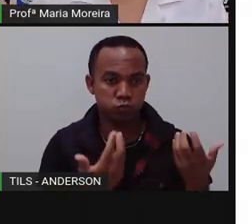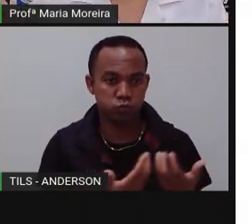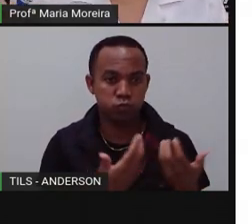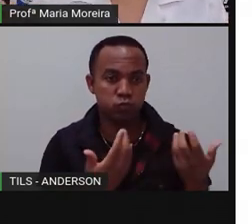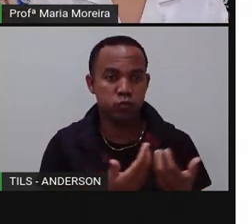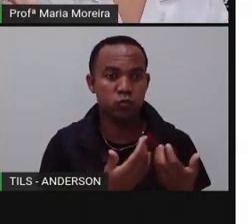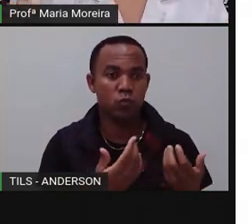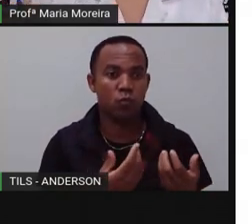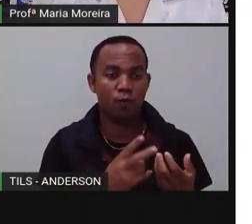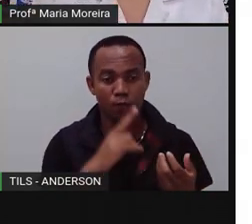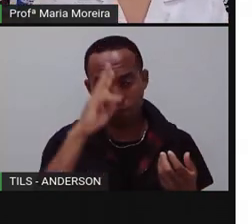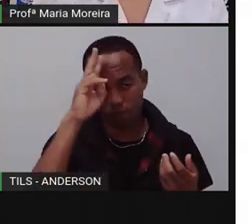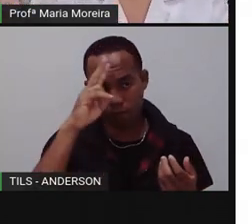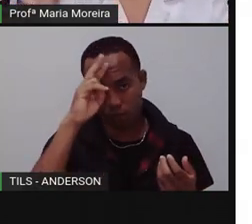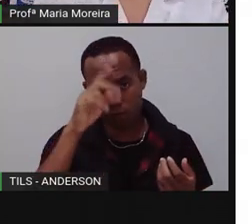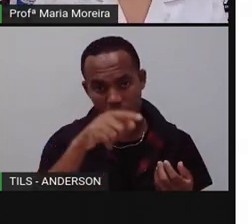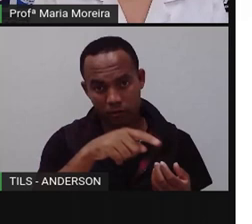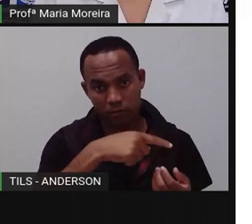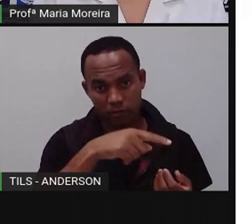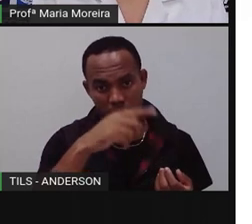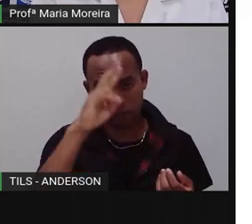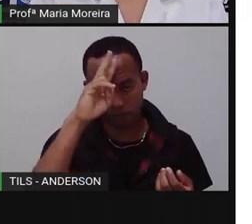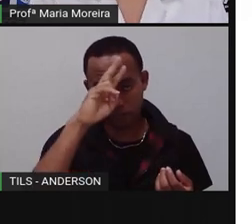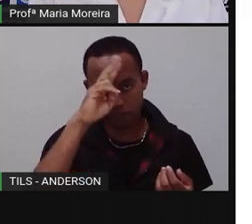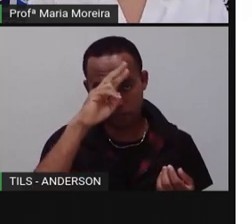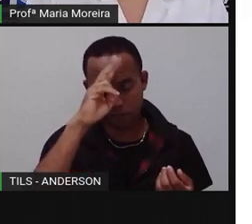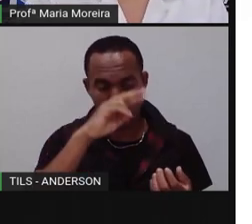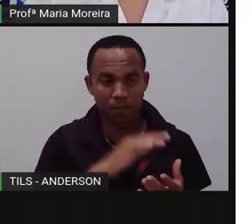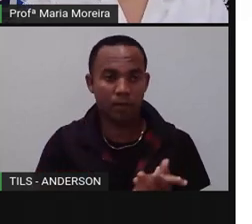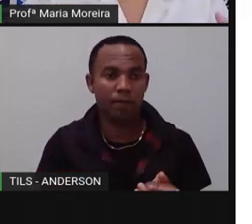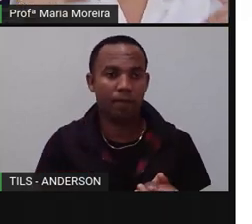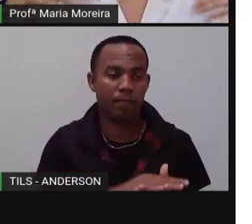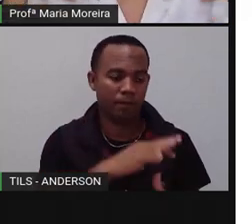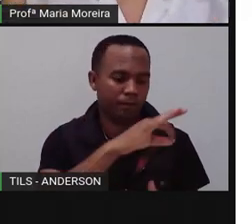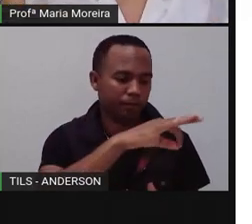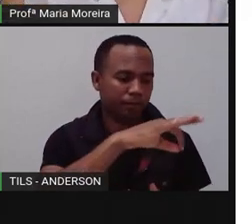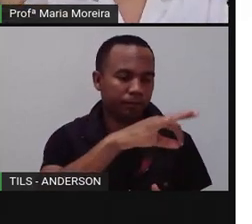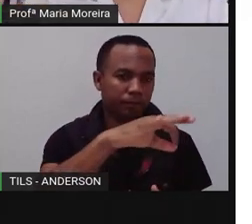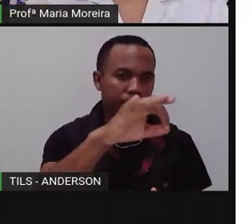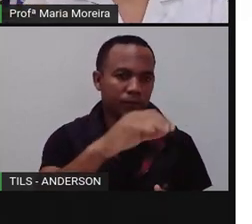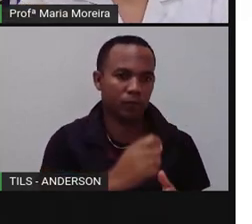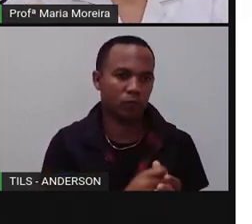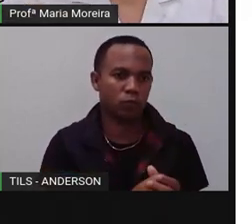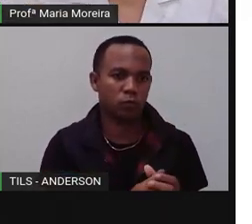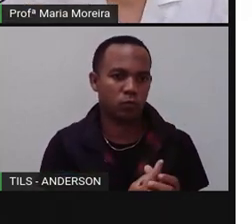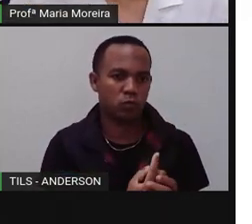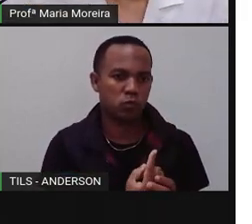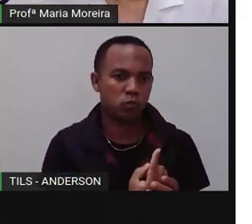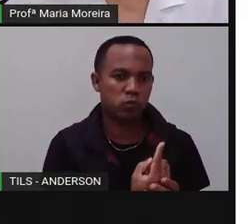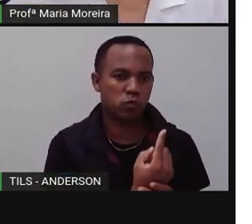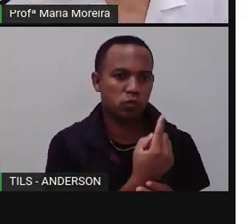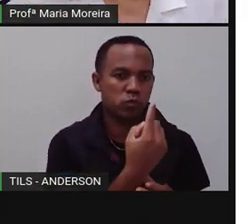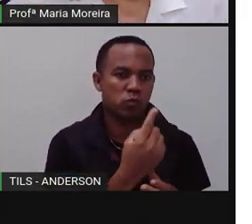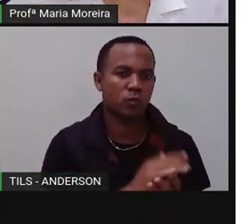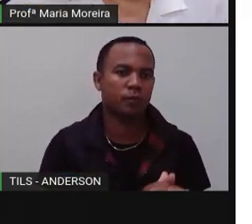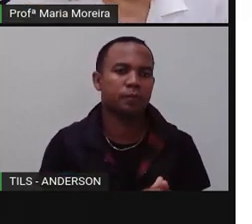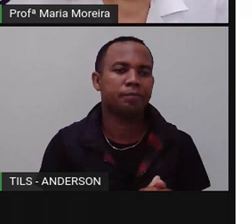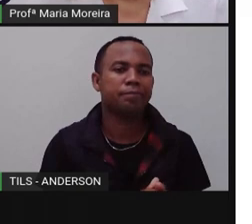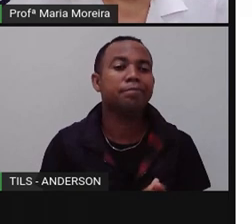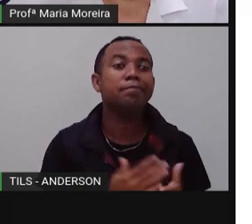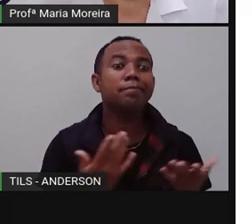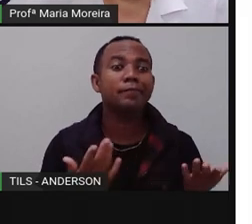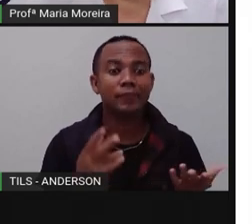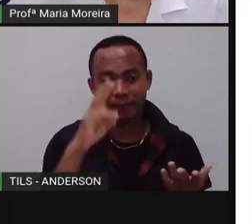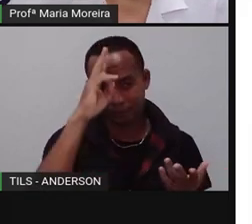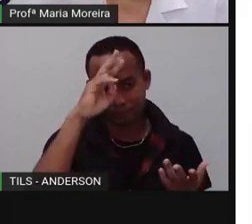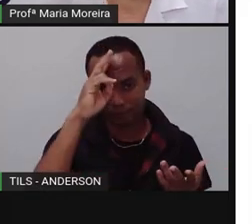de 20 feijos do feijão? Pronto, lembra do que acontece com o solo rico? A semente, ela vai o quê? Se desenvolver. Falando nisso, como estão os pés